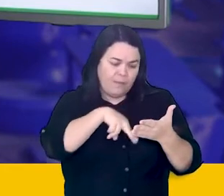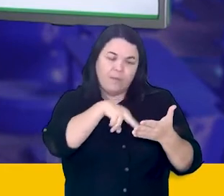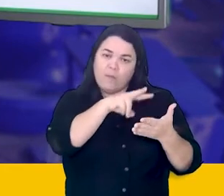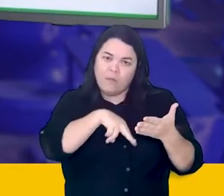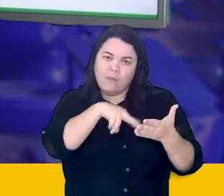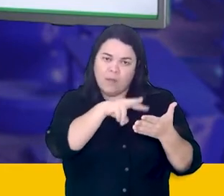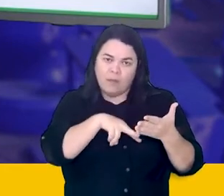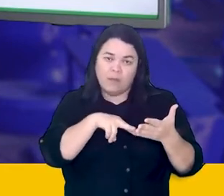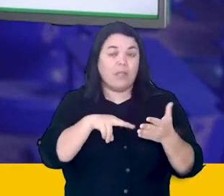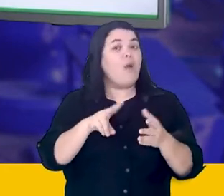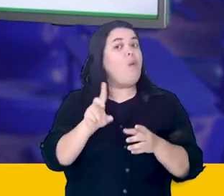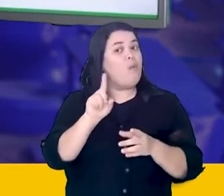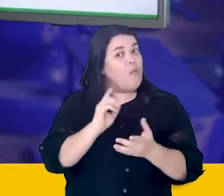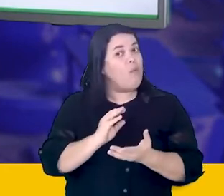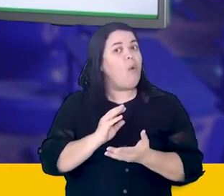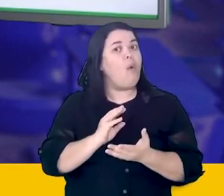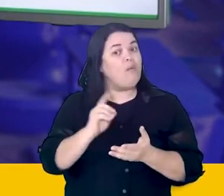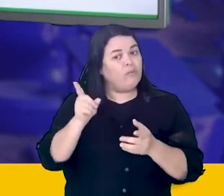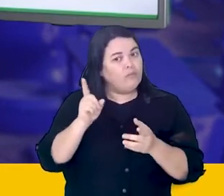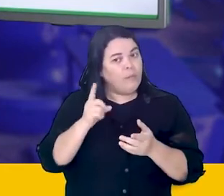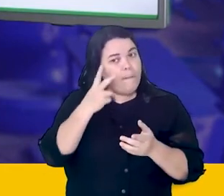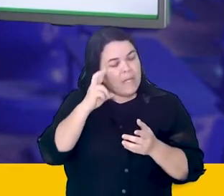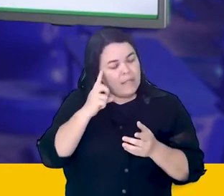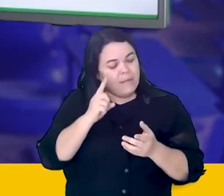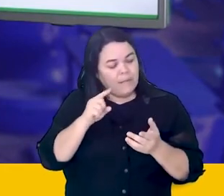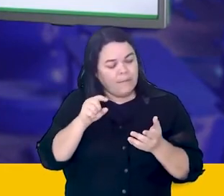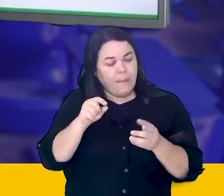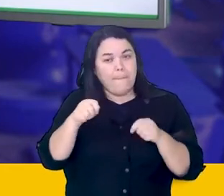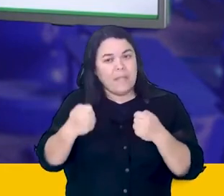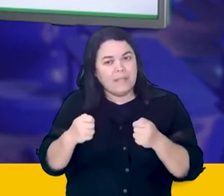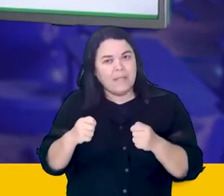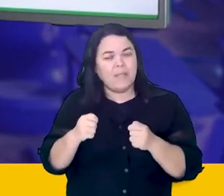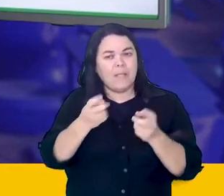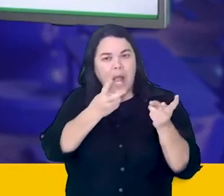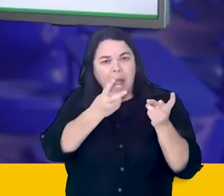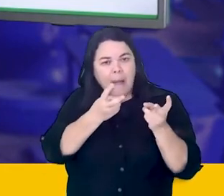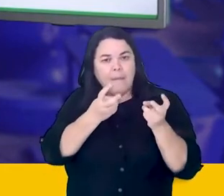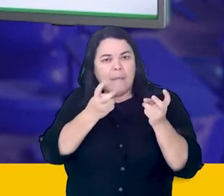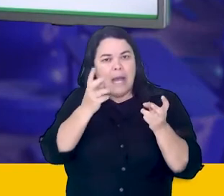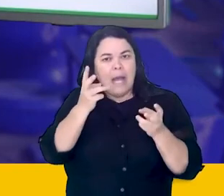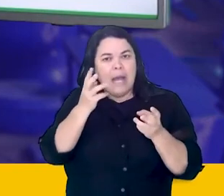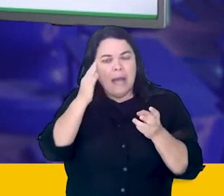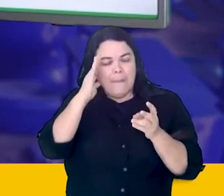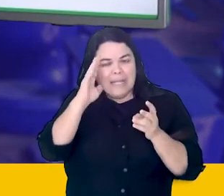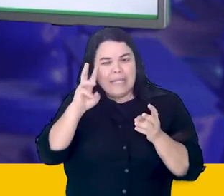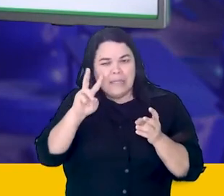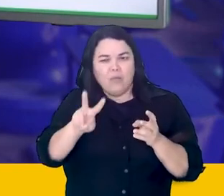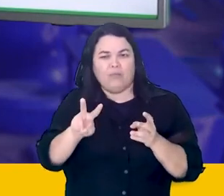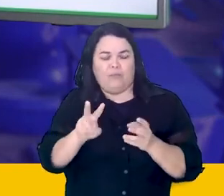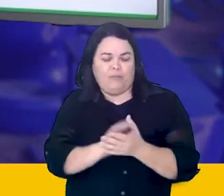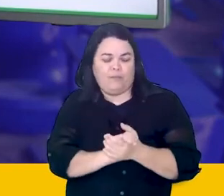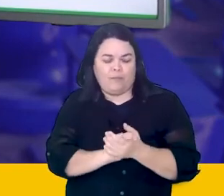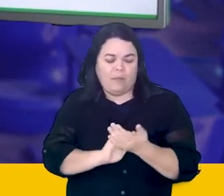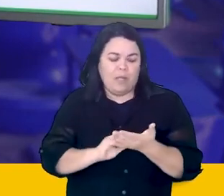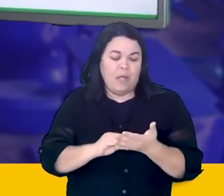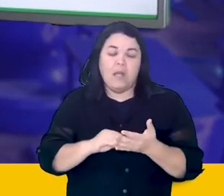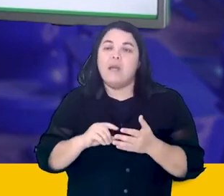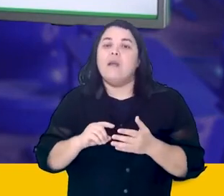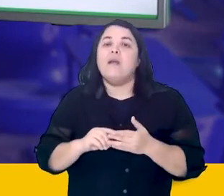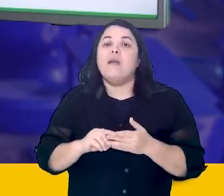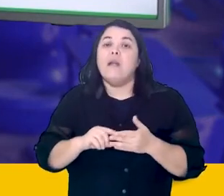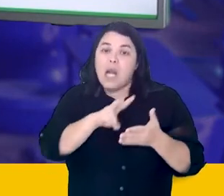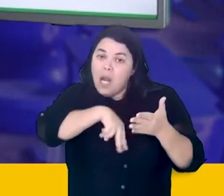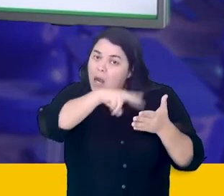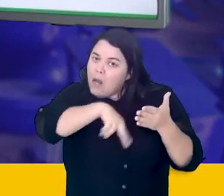de vir para o nosso encontro, responde todas as questões e sempre muita leitura do nosso material e também do seu